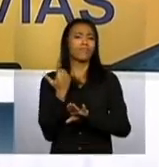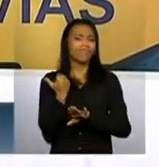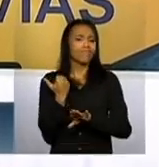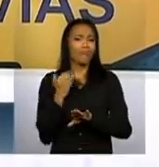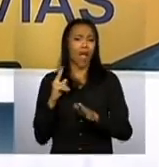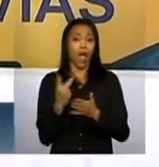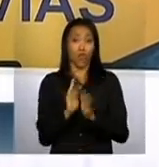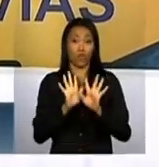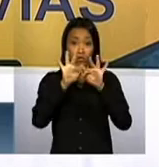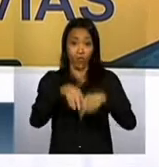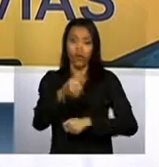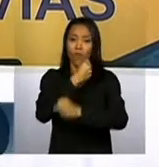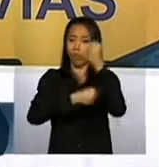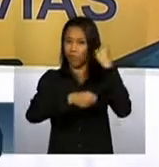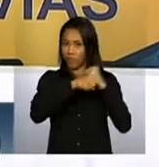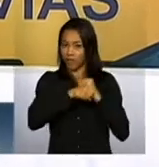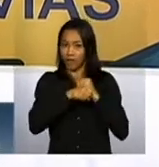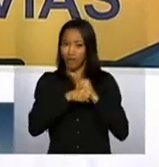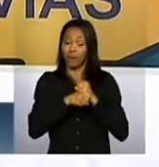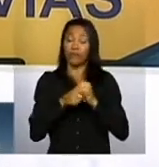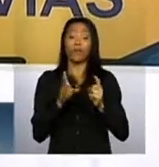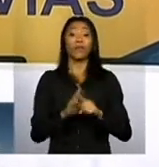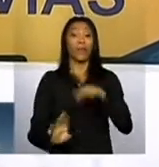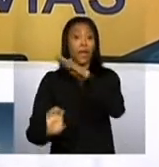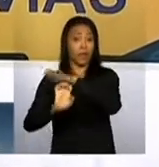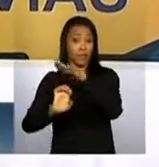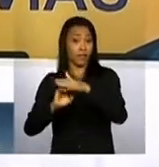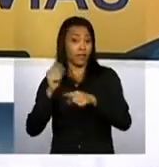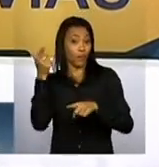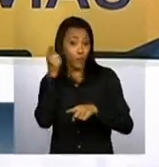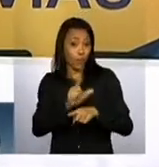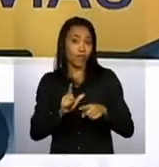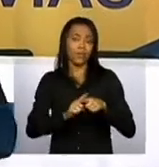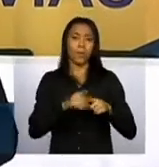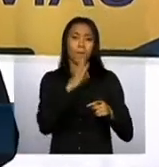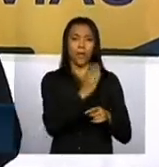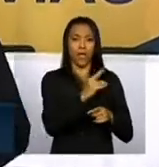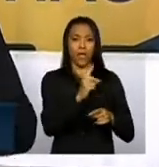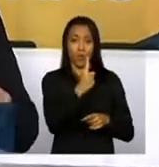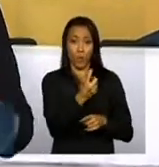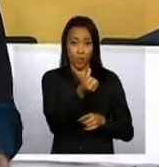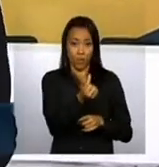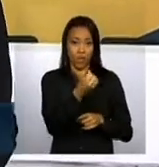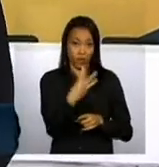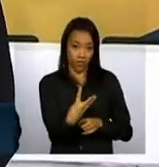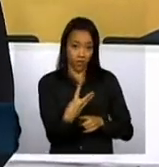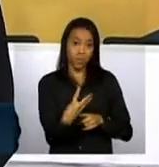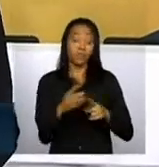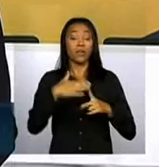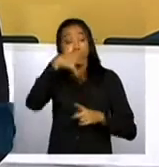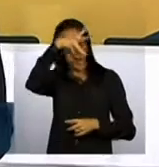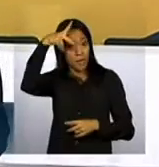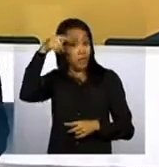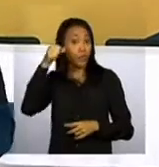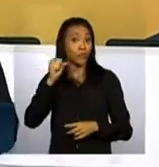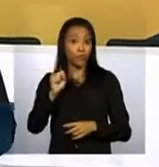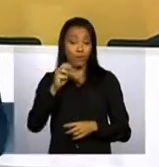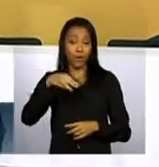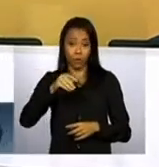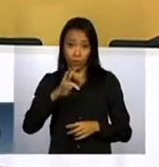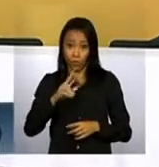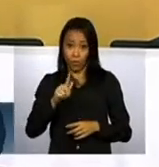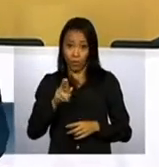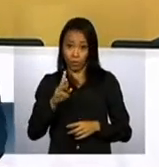do ano passado e a empresa que venceu o trecho da BR-163 em Mato Grosso ofereceu